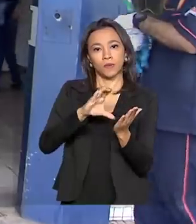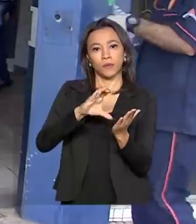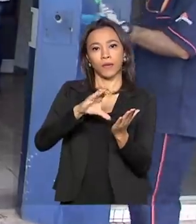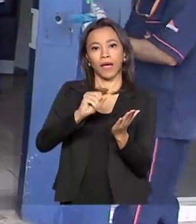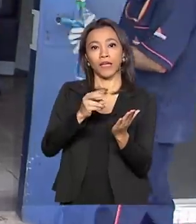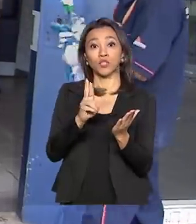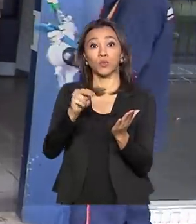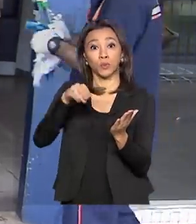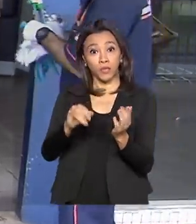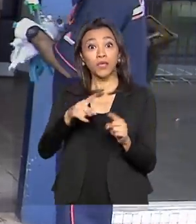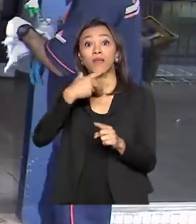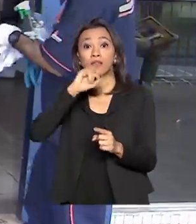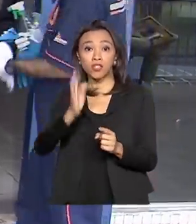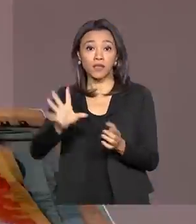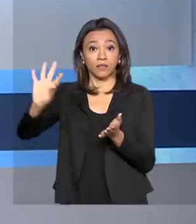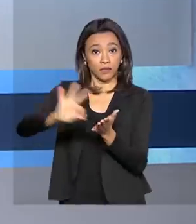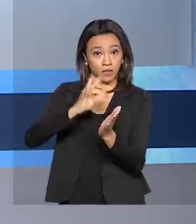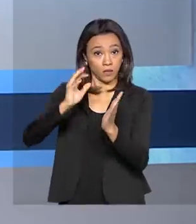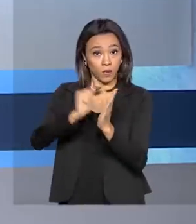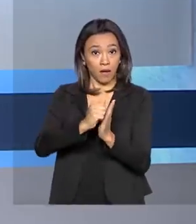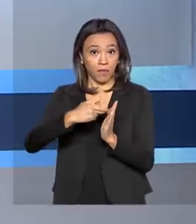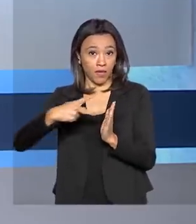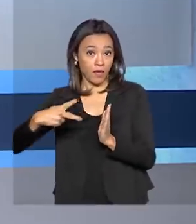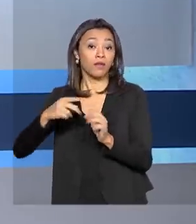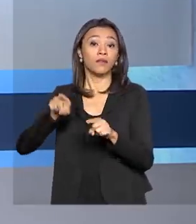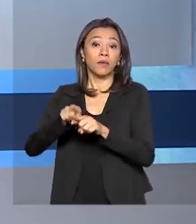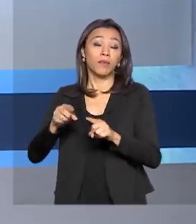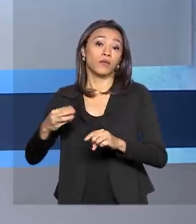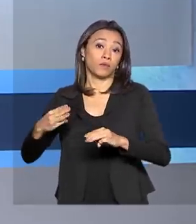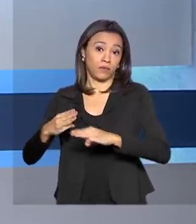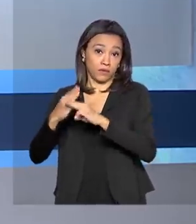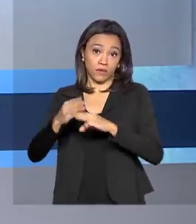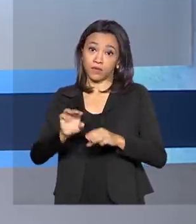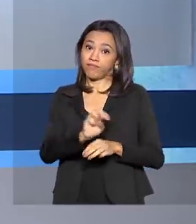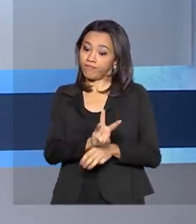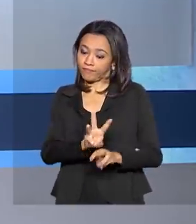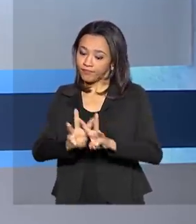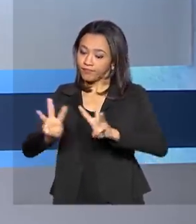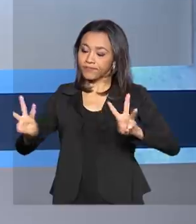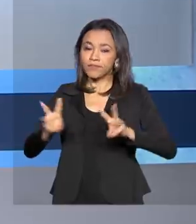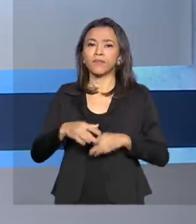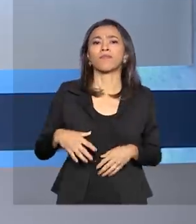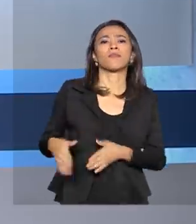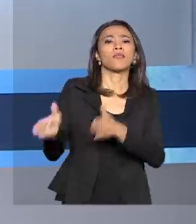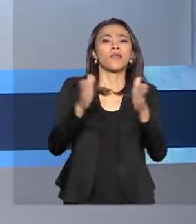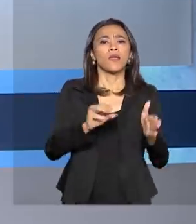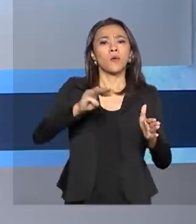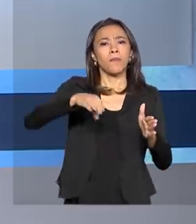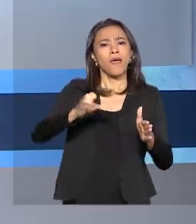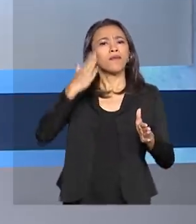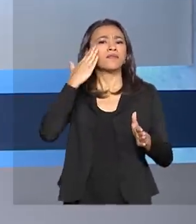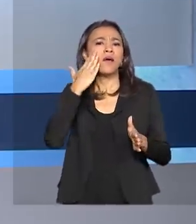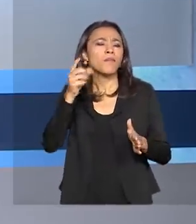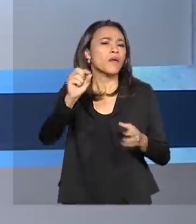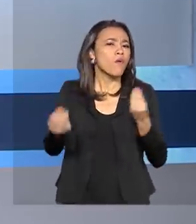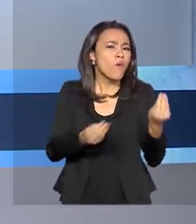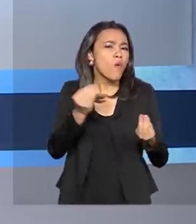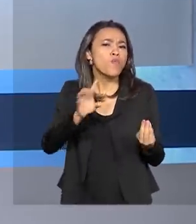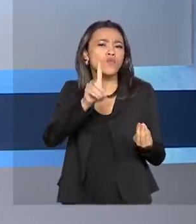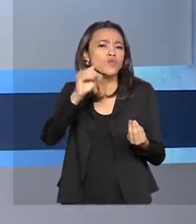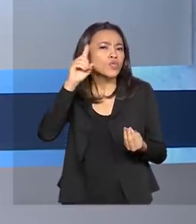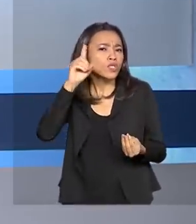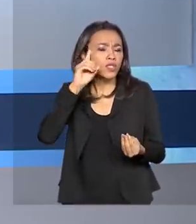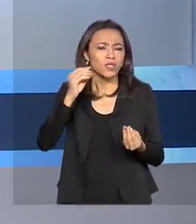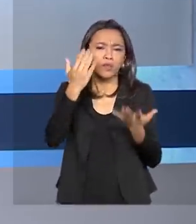no aplicativo e no site da Caixa. Ministério da Educação quer saber a opinião dos participantes do Enem sobre a data da